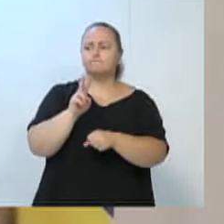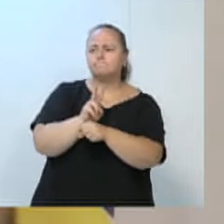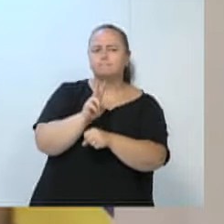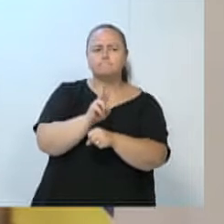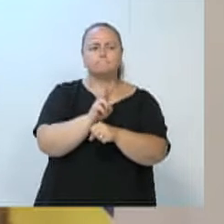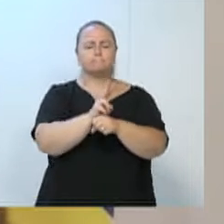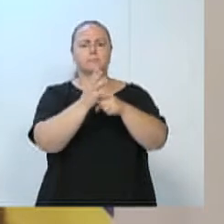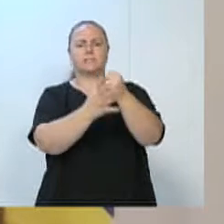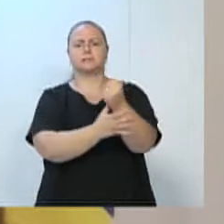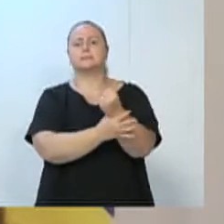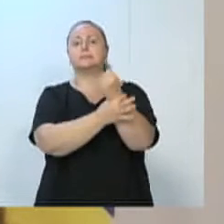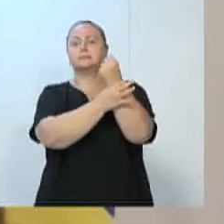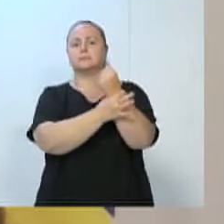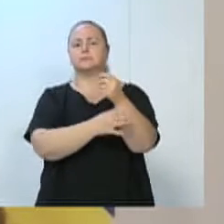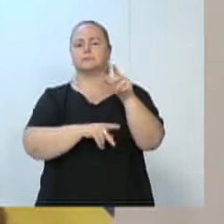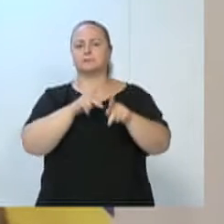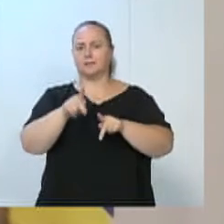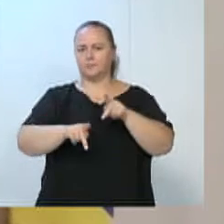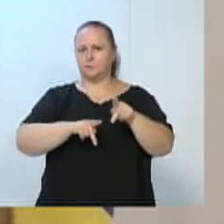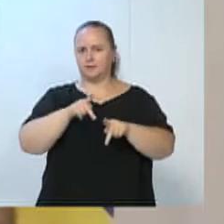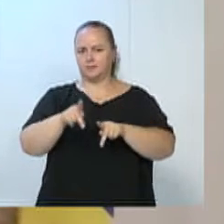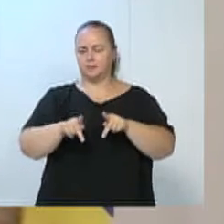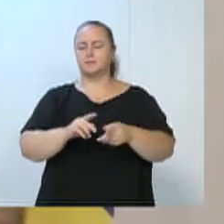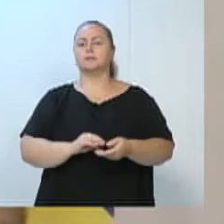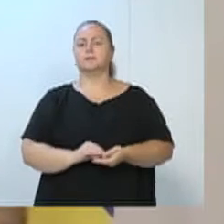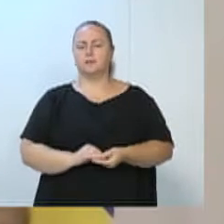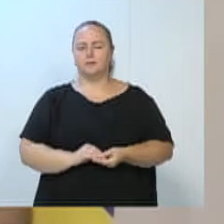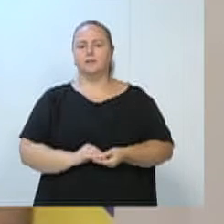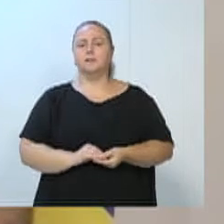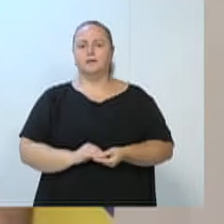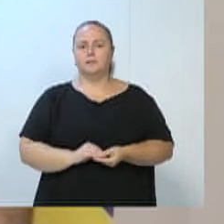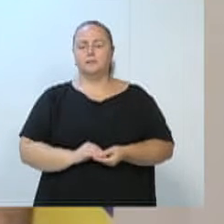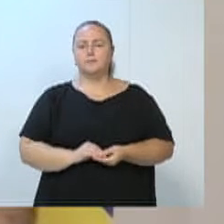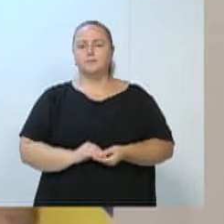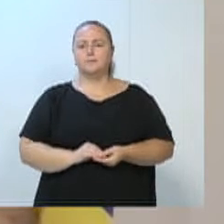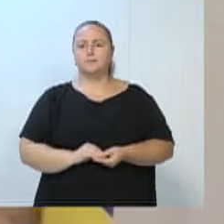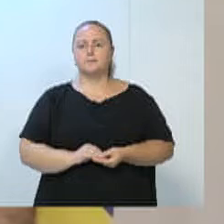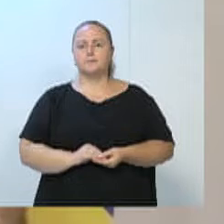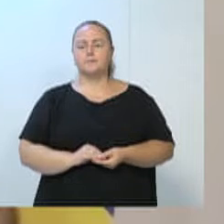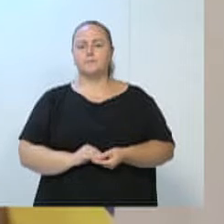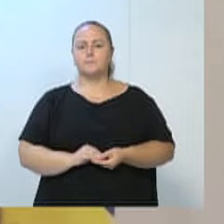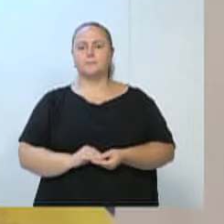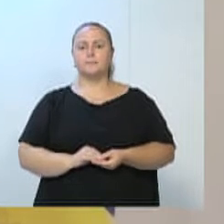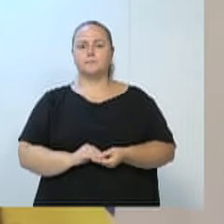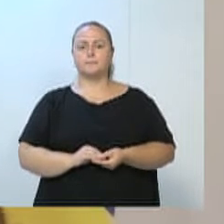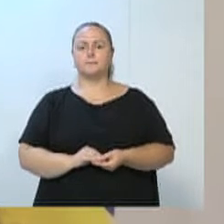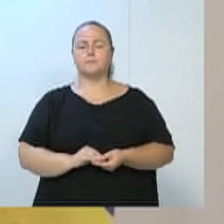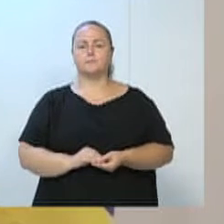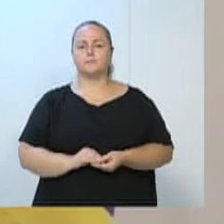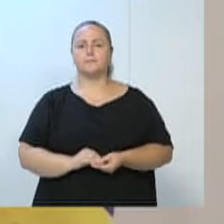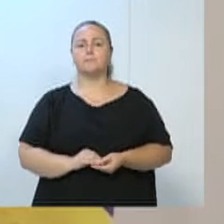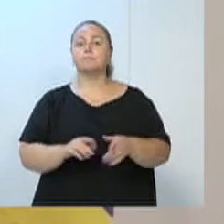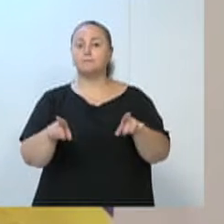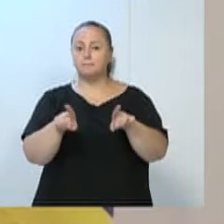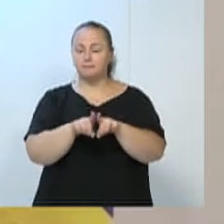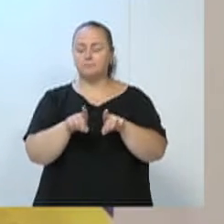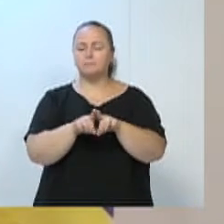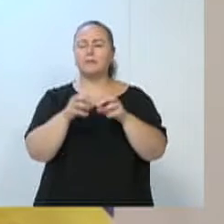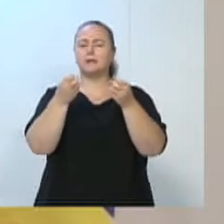segurança da nossa população. Enfim, aqui eu posso falar também, e quero aqui estender